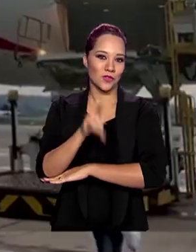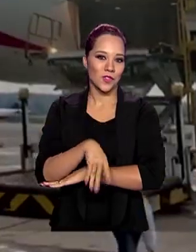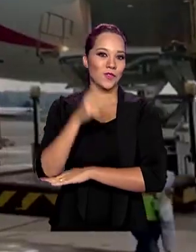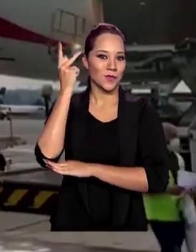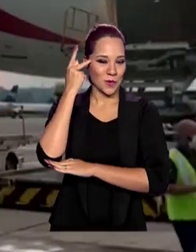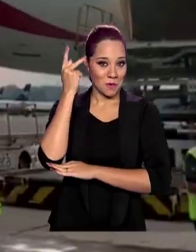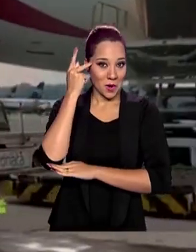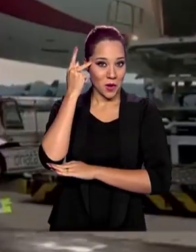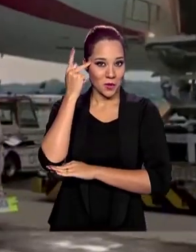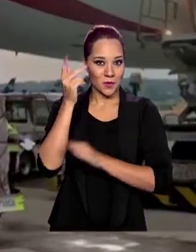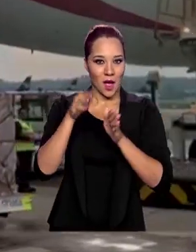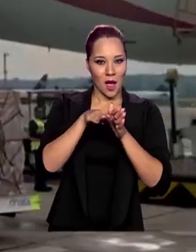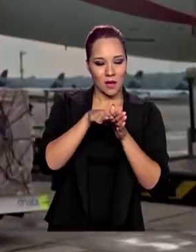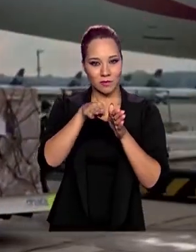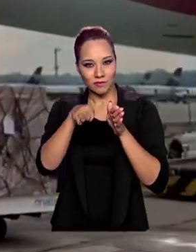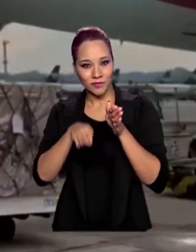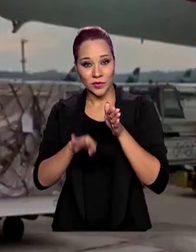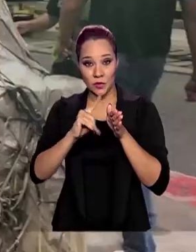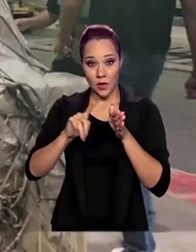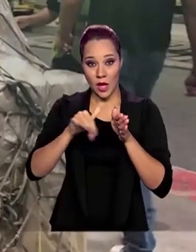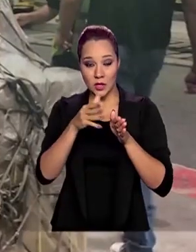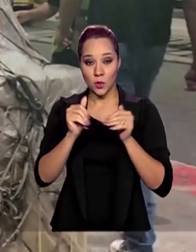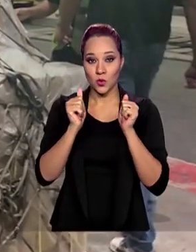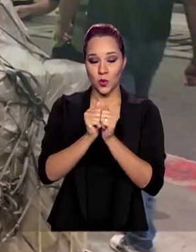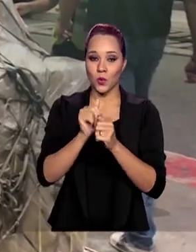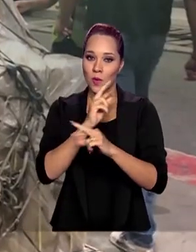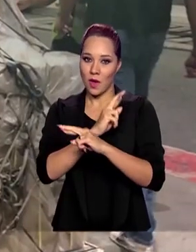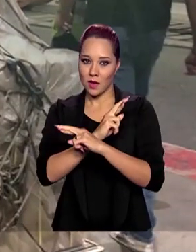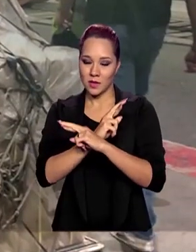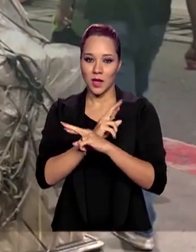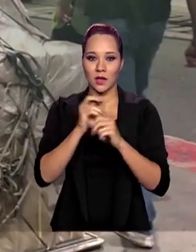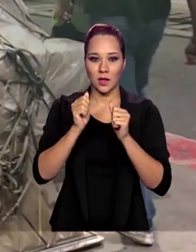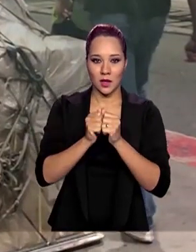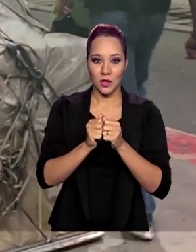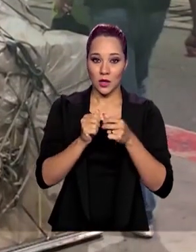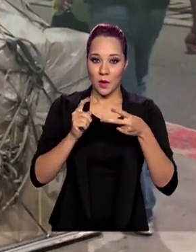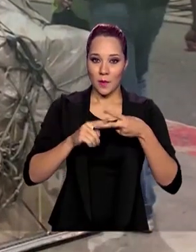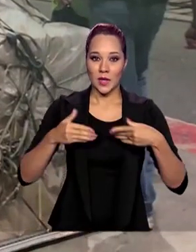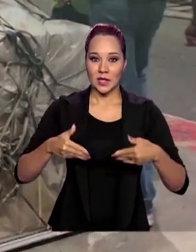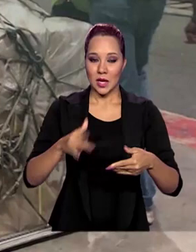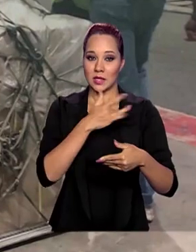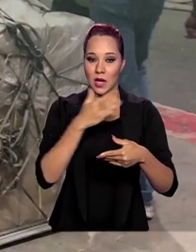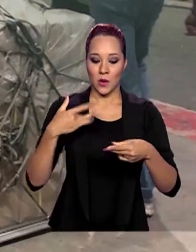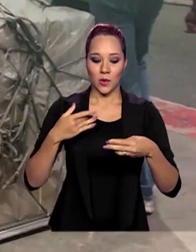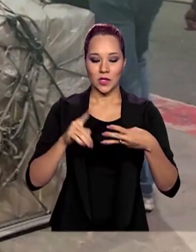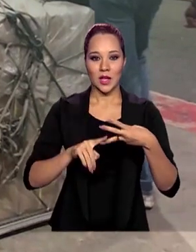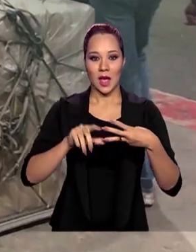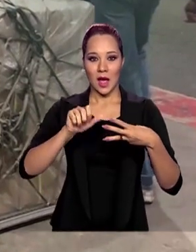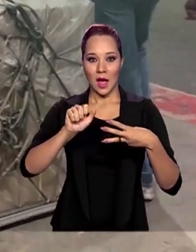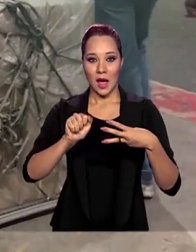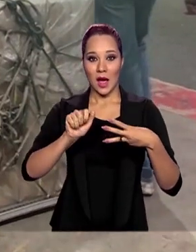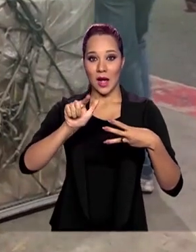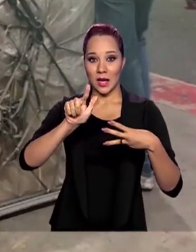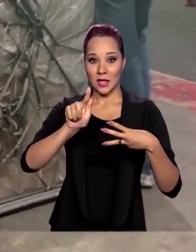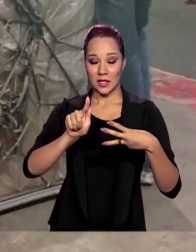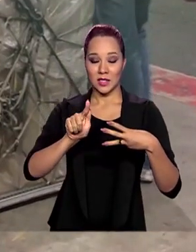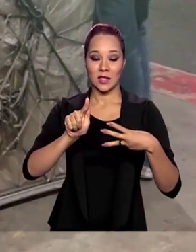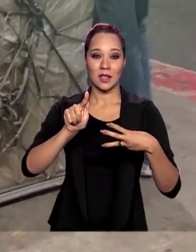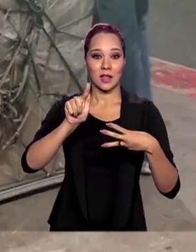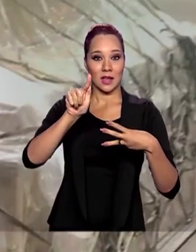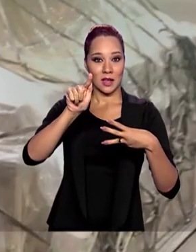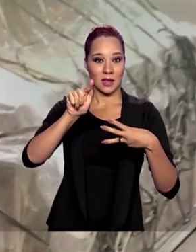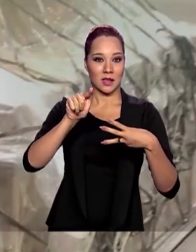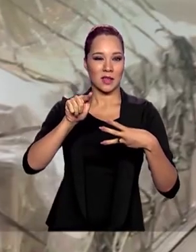O desembarque foi uma ação integrada da Receita Federal, Ministério da Saúde, a Agência Nacional de Vigilância Sanitária,